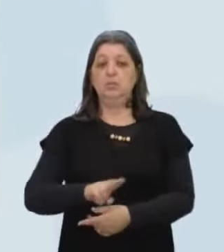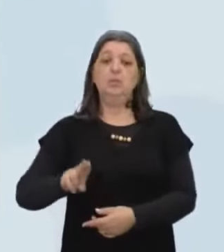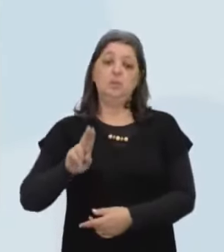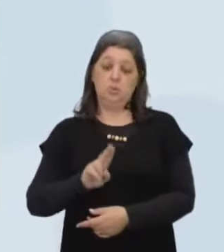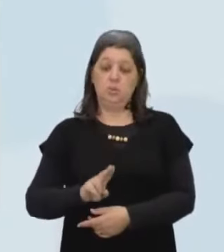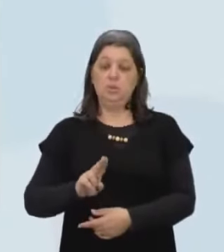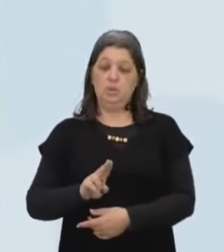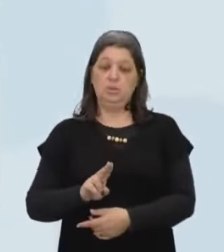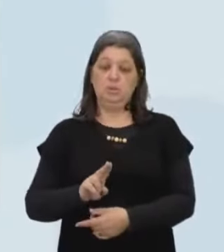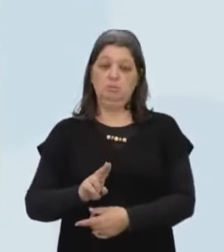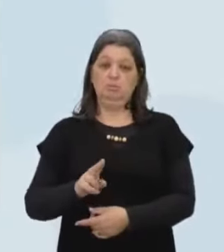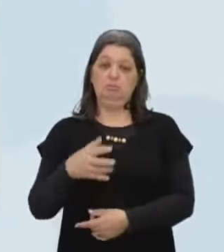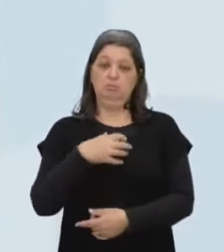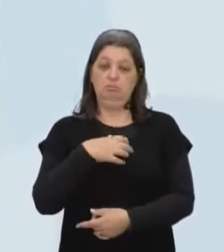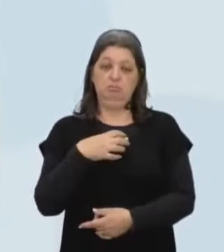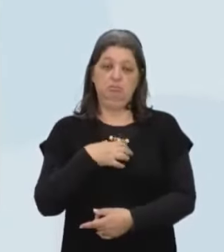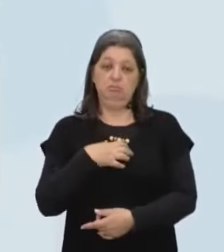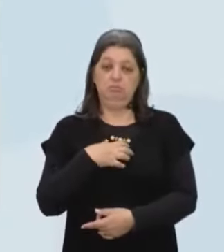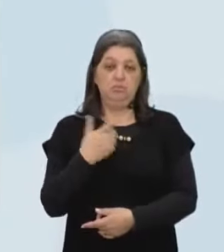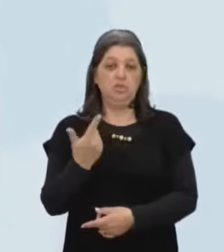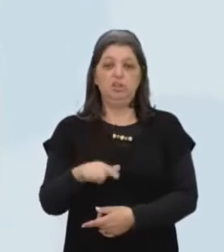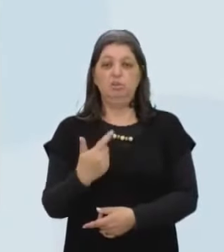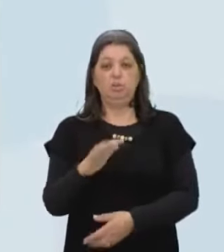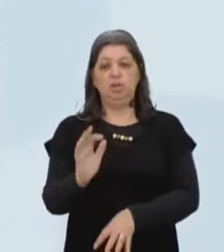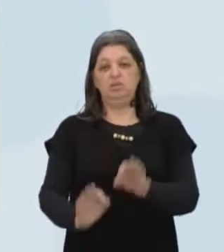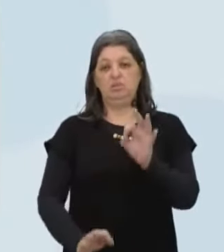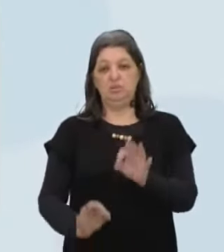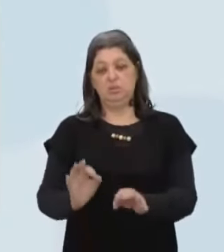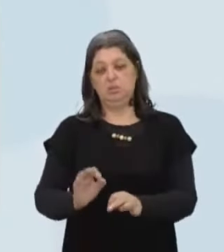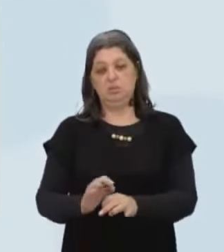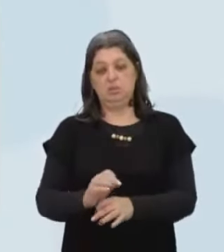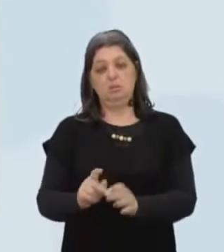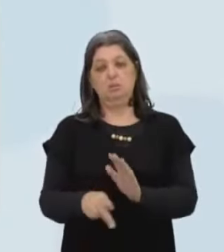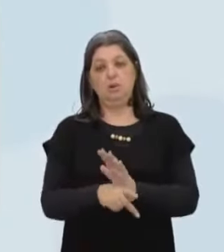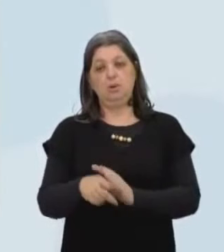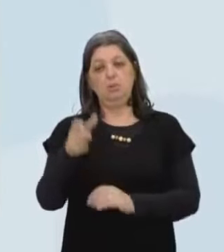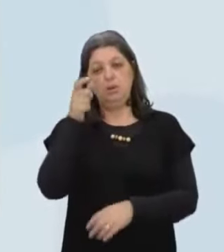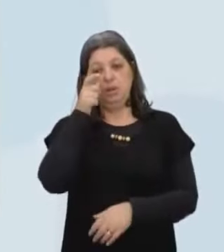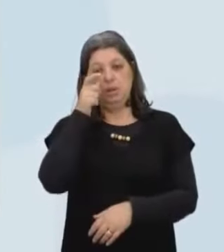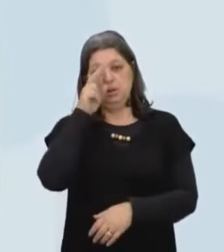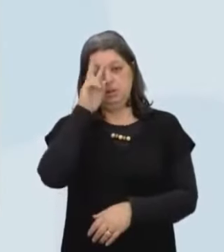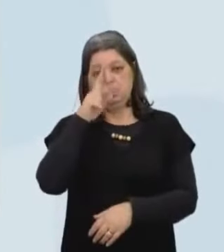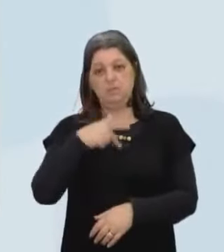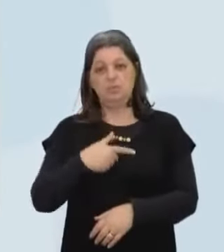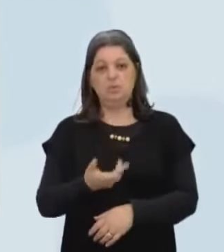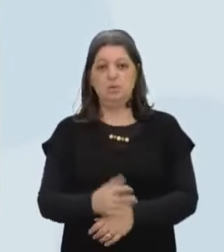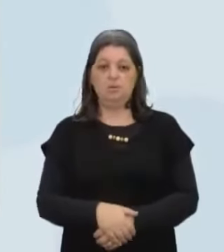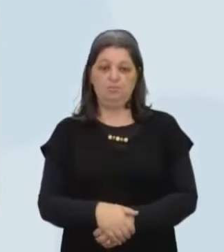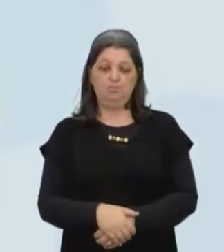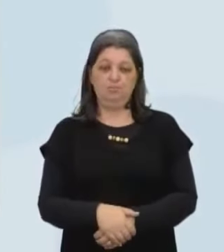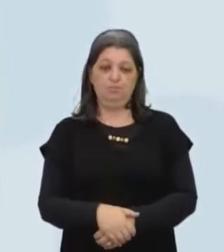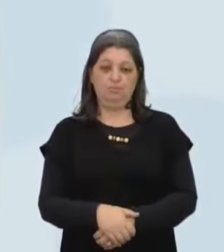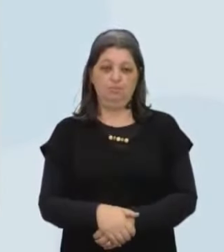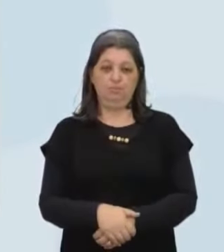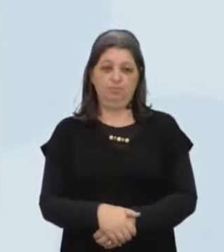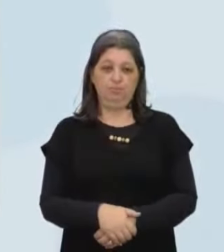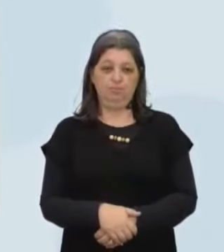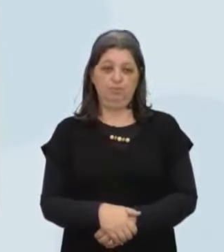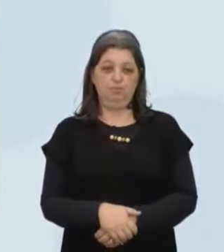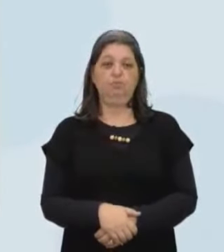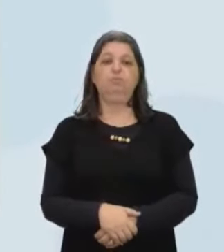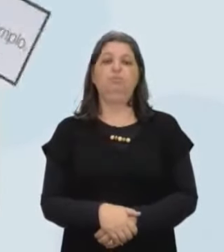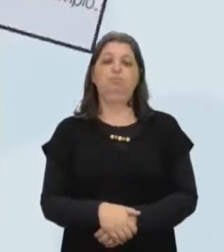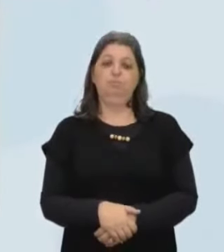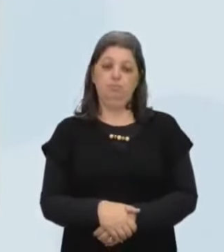Exercida De forma injusta E sob interesses pessoais Olha lá a resposta Olha